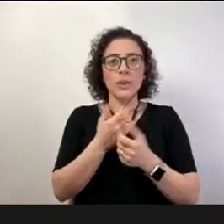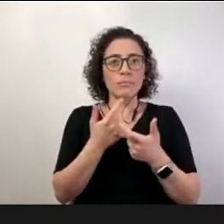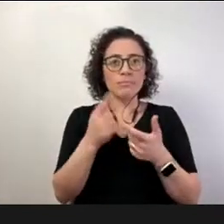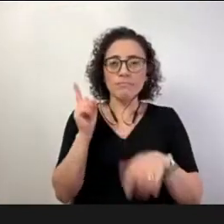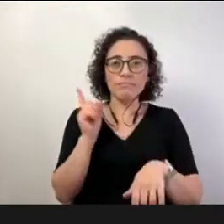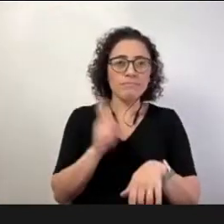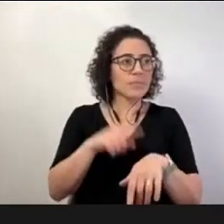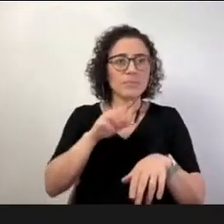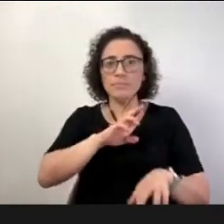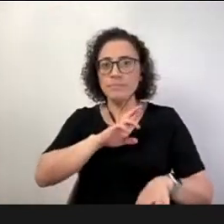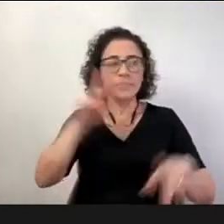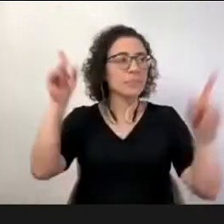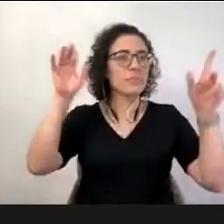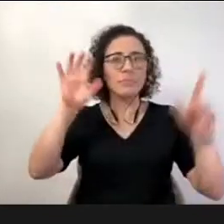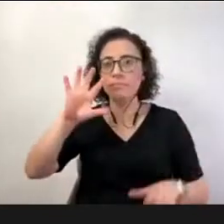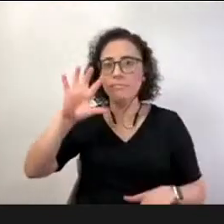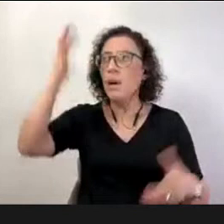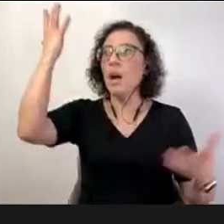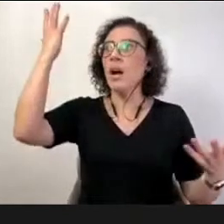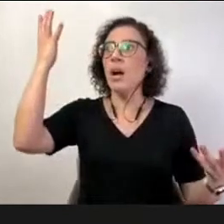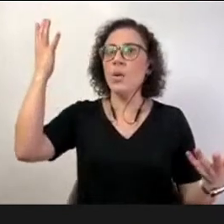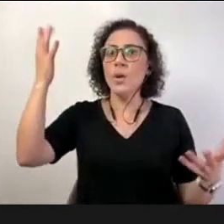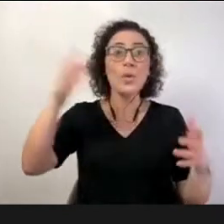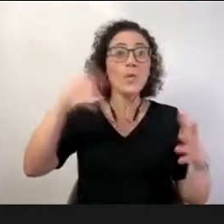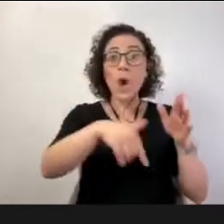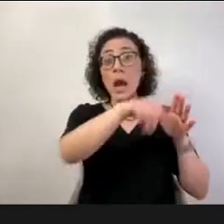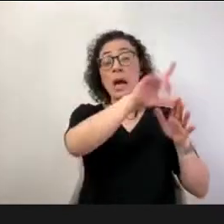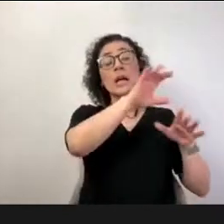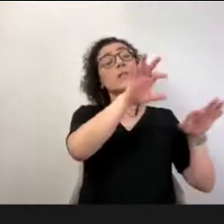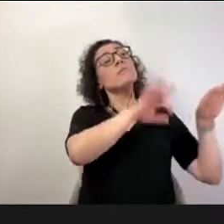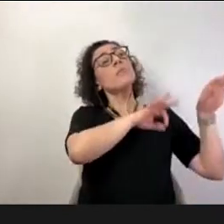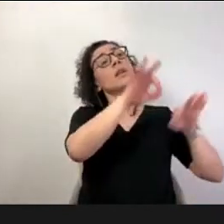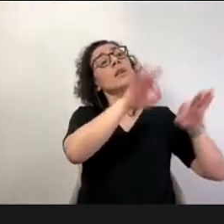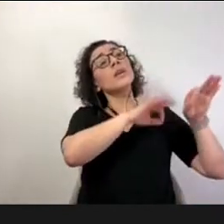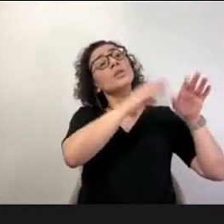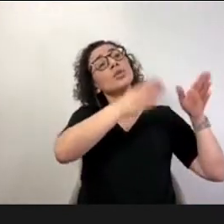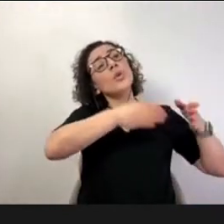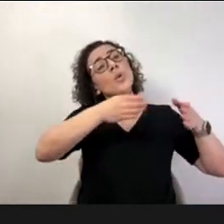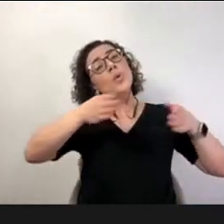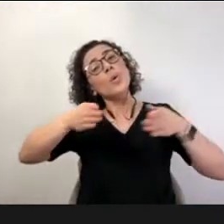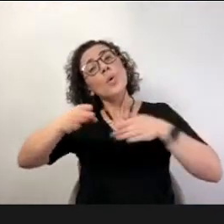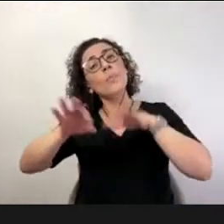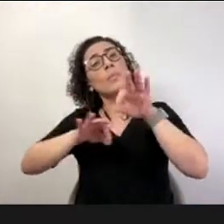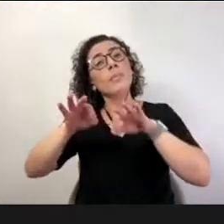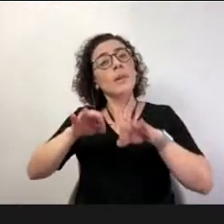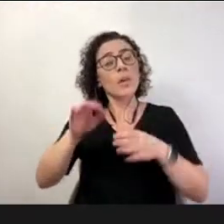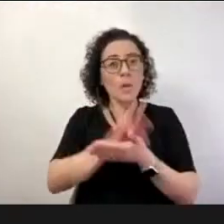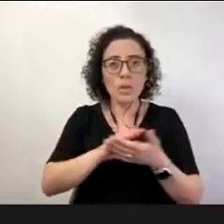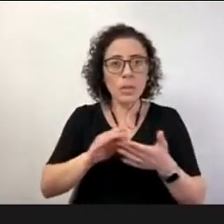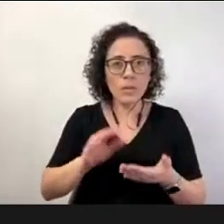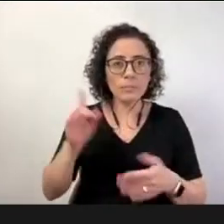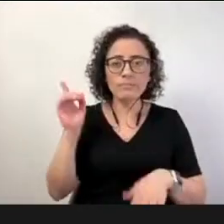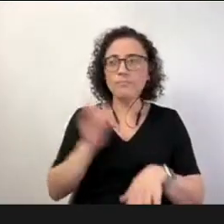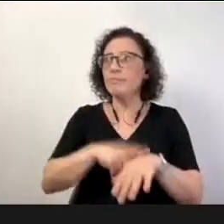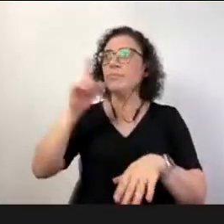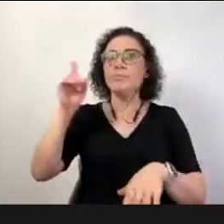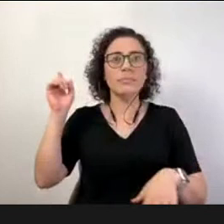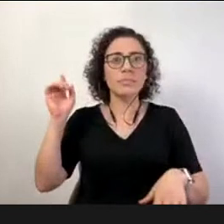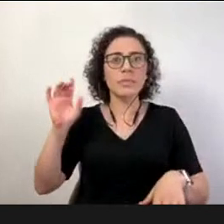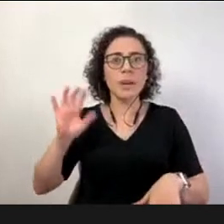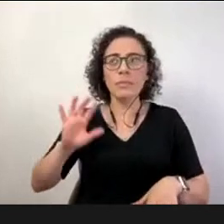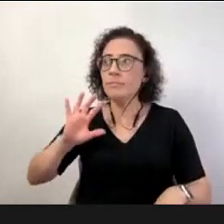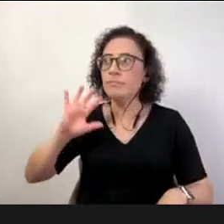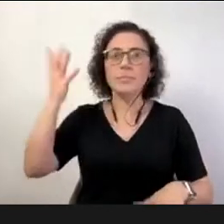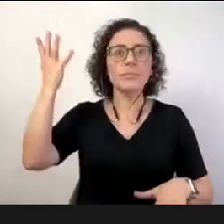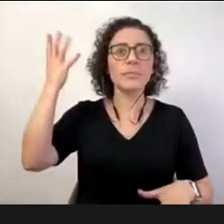planejamento não foi uma decisão e o aluno em tudo isso que é a nossa razão de existir é o porquê que a gente está aqui né então só